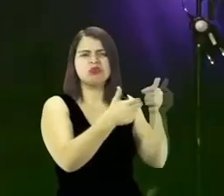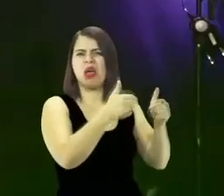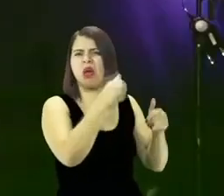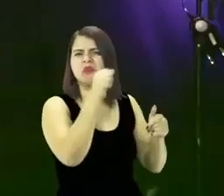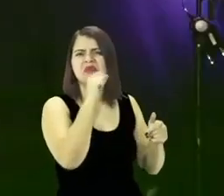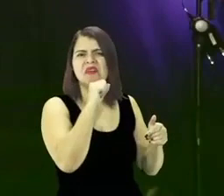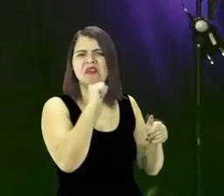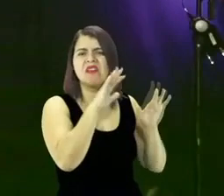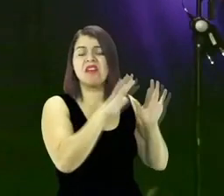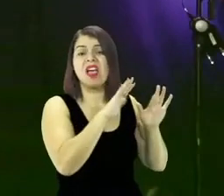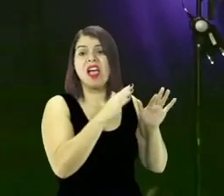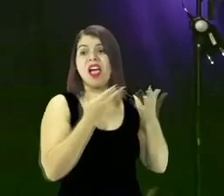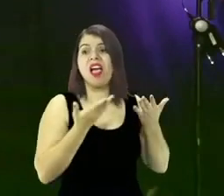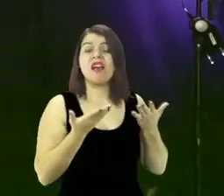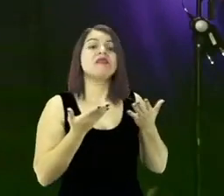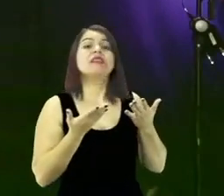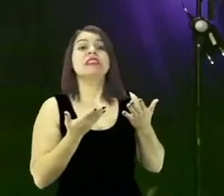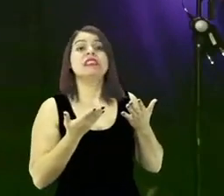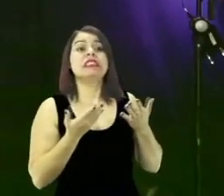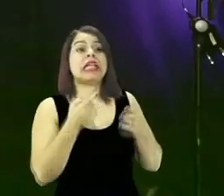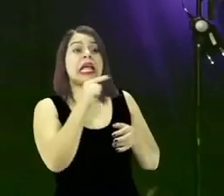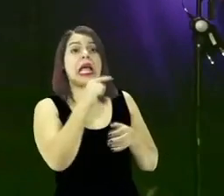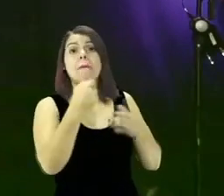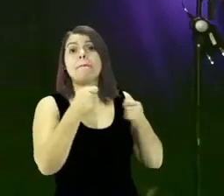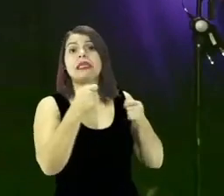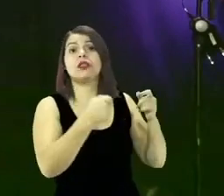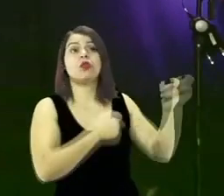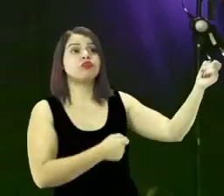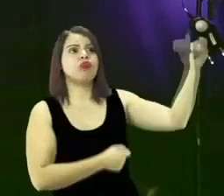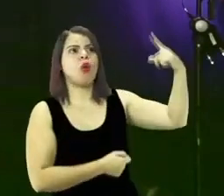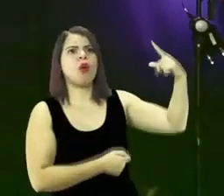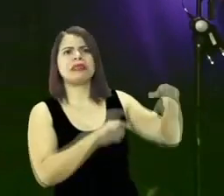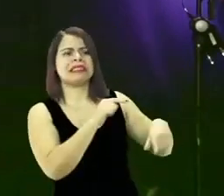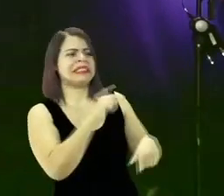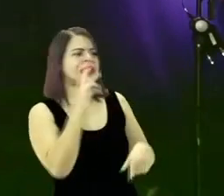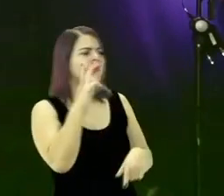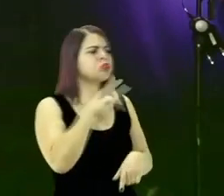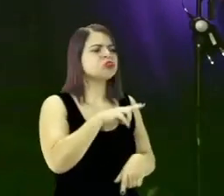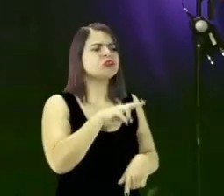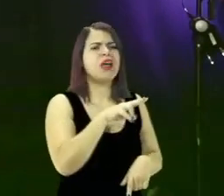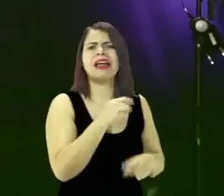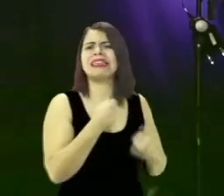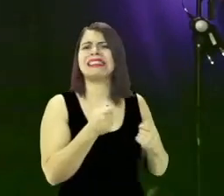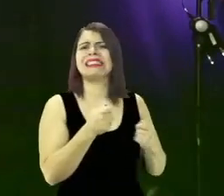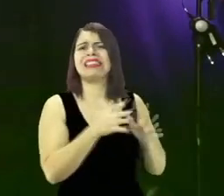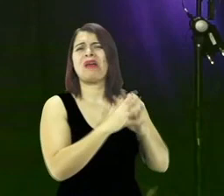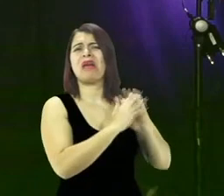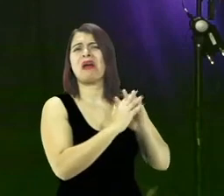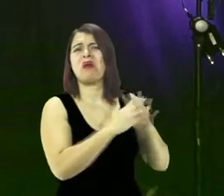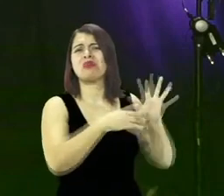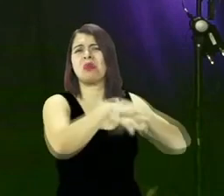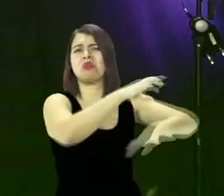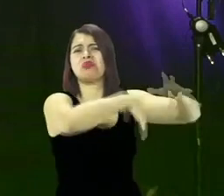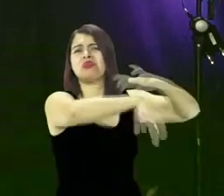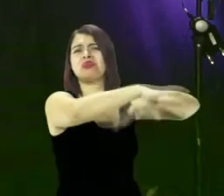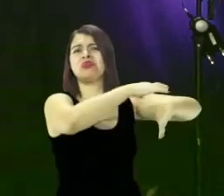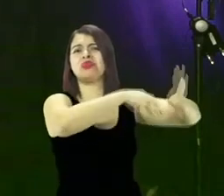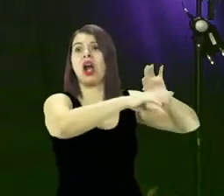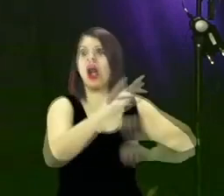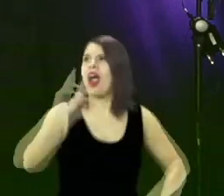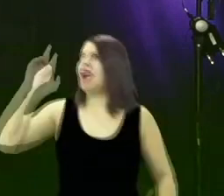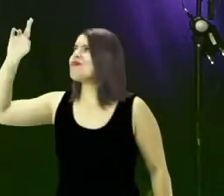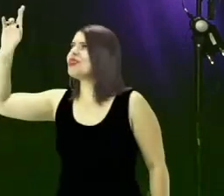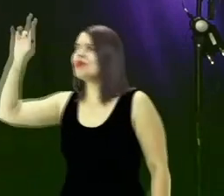e agora precisa acender a luz e ver onde está a bagunça. O Senhor sempre vai começar, Ele vai lançar a luz na